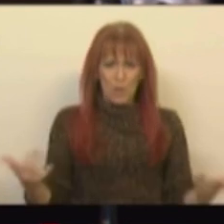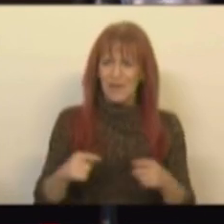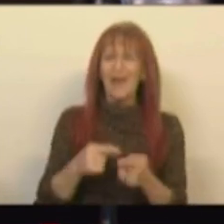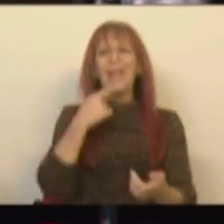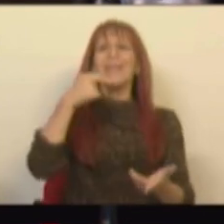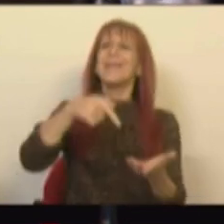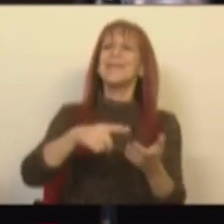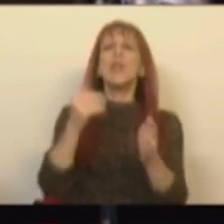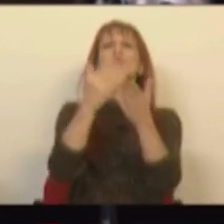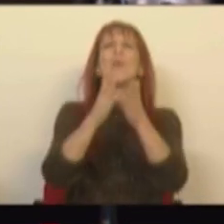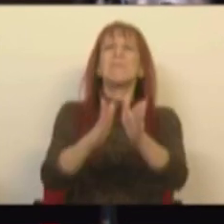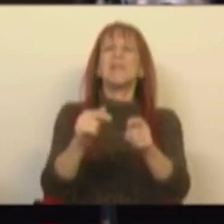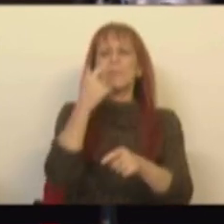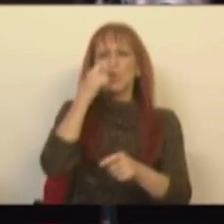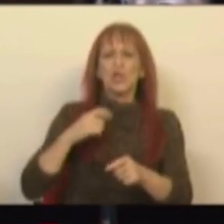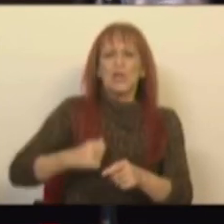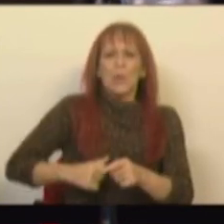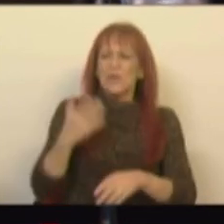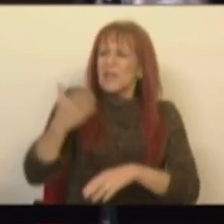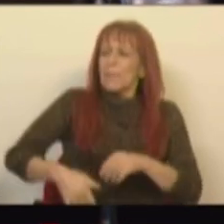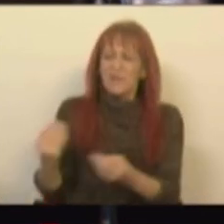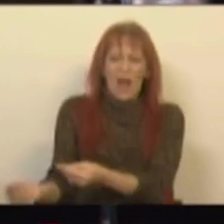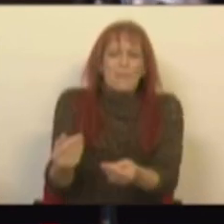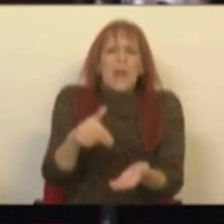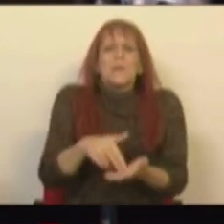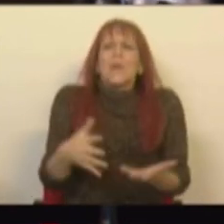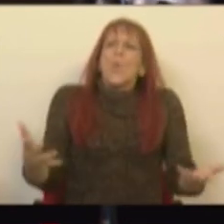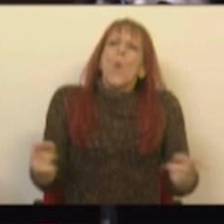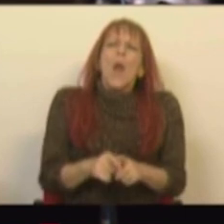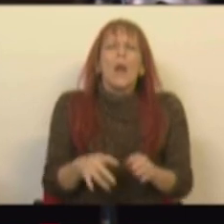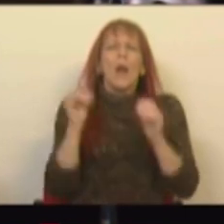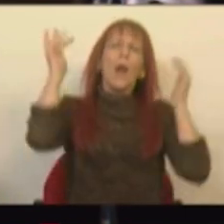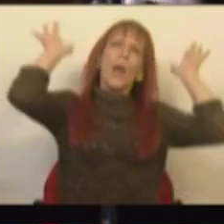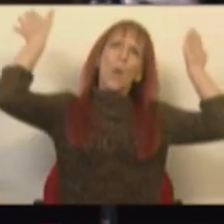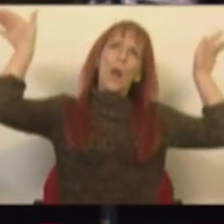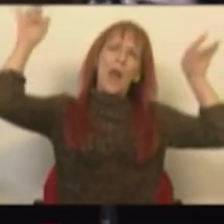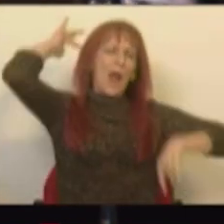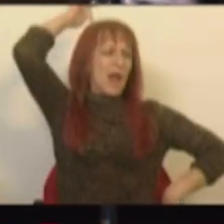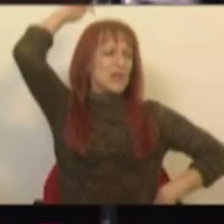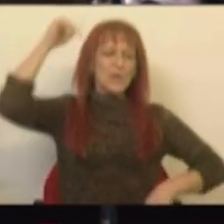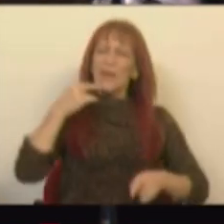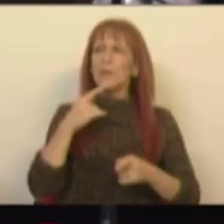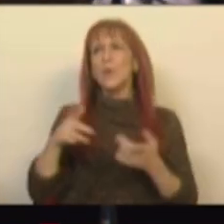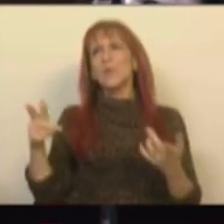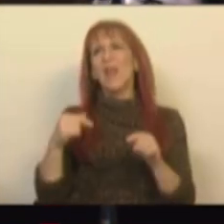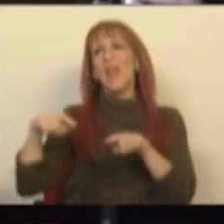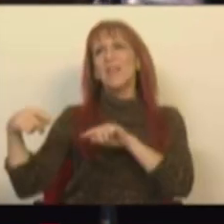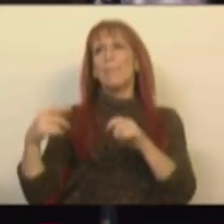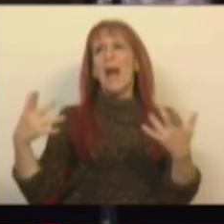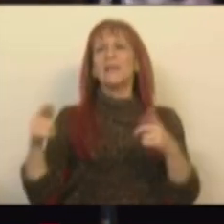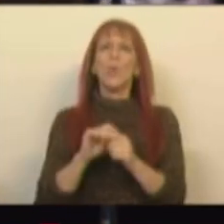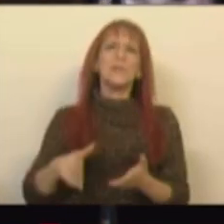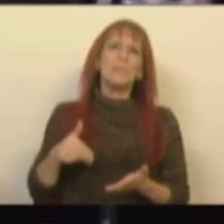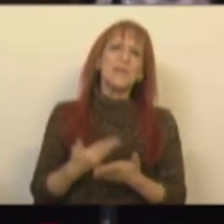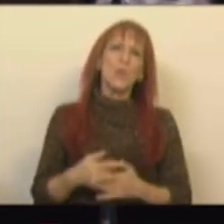dizer que é preciso estudar os ciganos. De repente apresenta-se de forma angelical dizendo aquele que disse em debate quando se